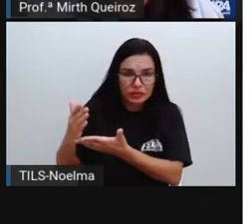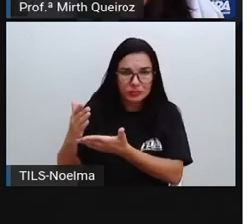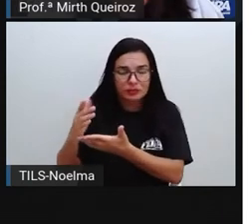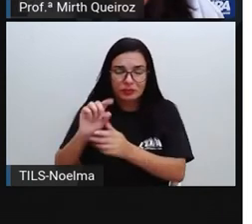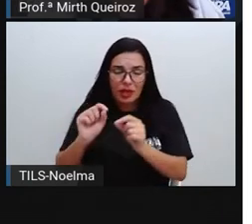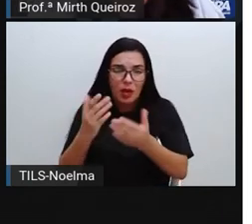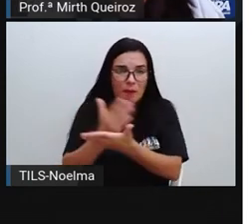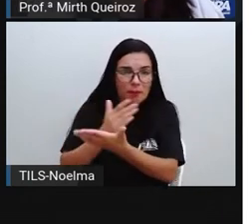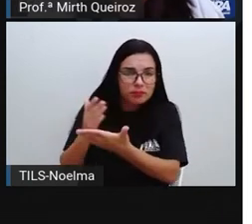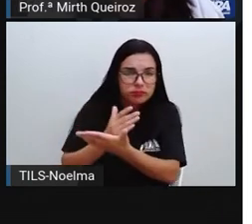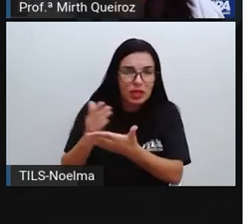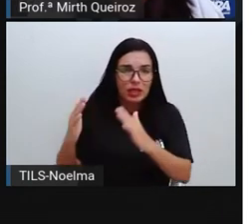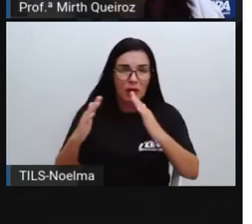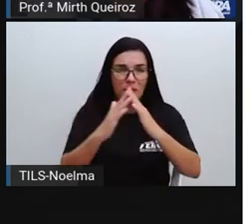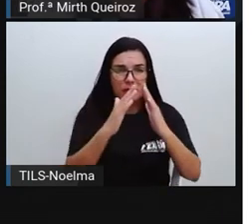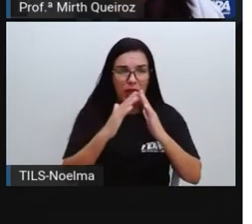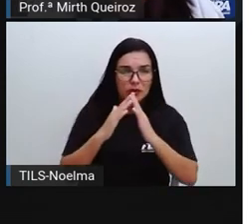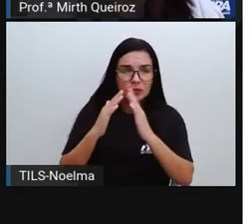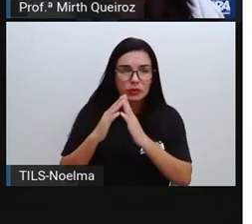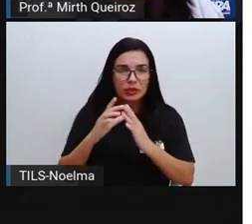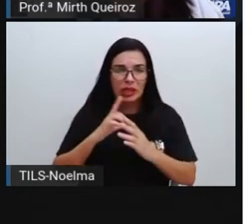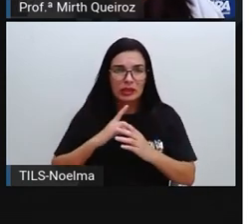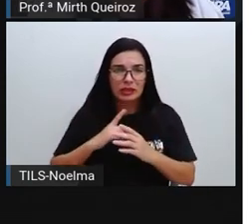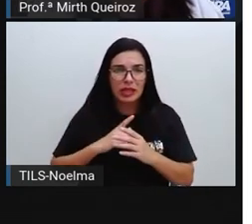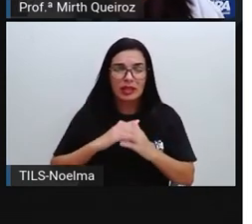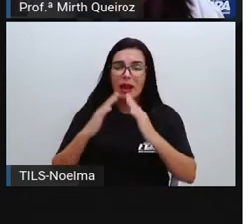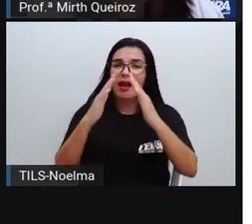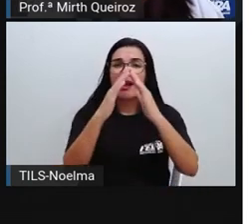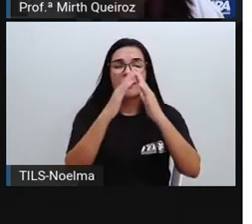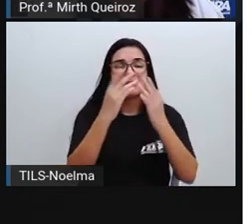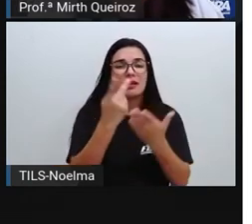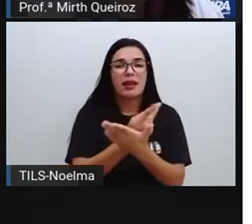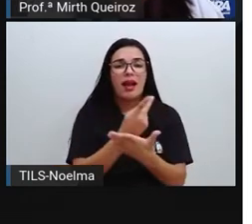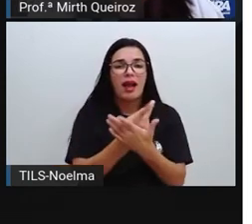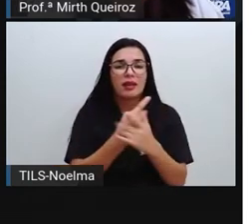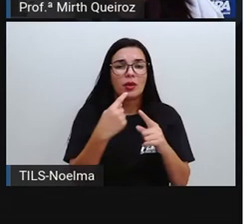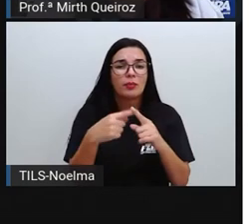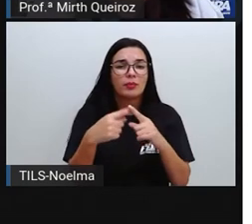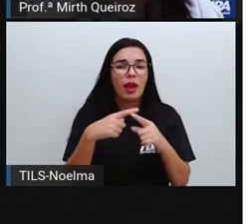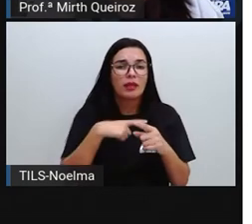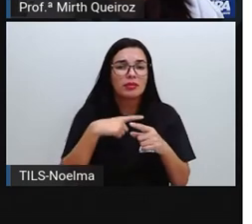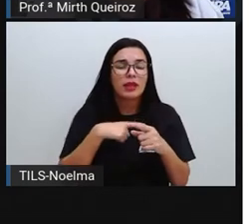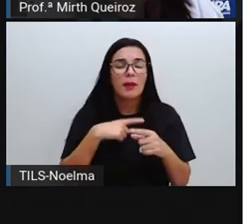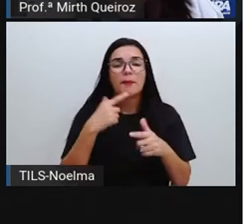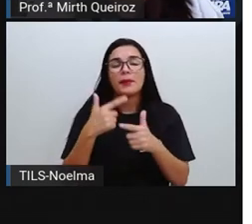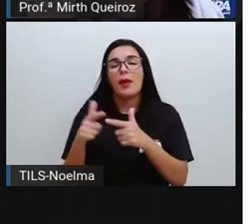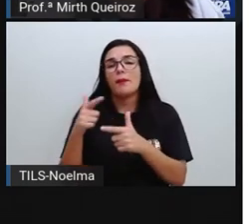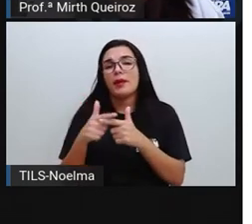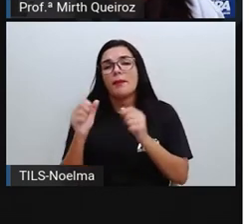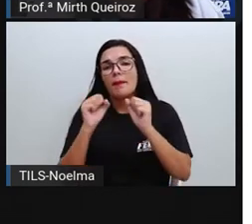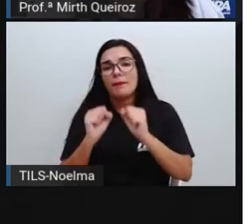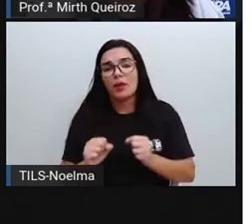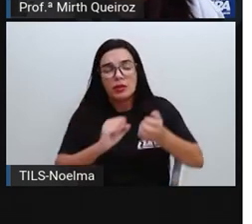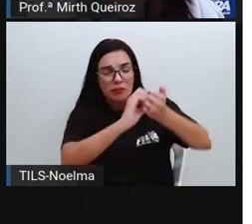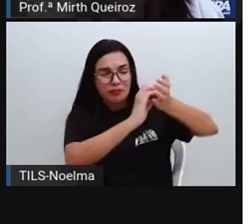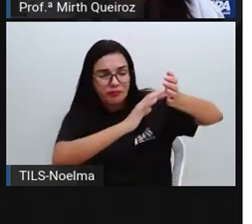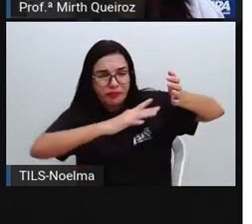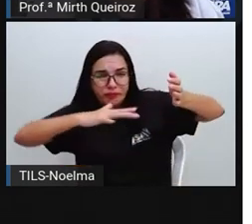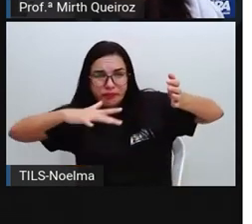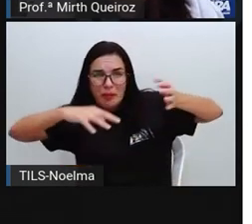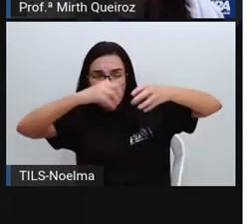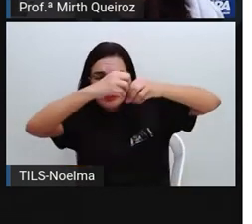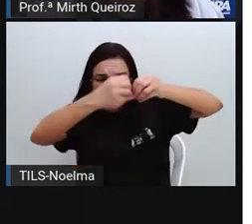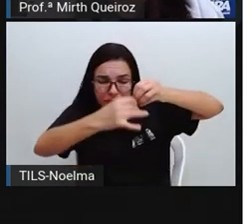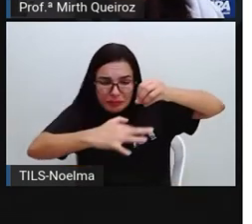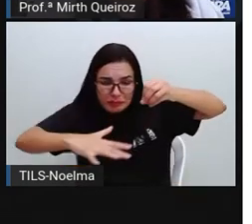de rua. Nessas regiões, além das ameaças de alagamentos e deslizamentos de terra, também não há